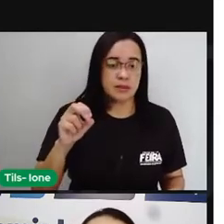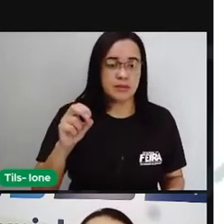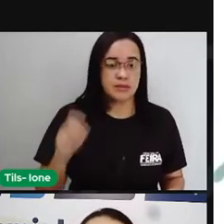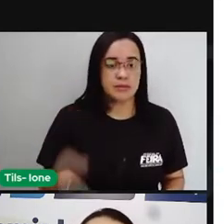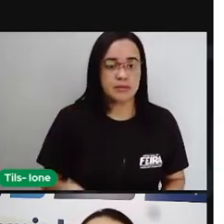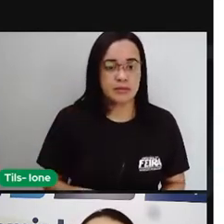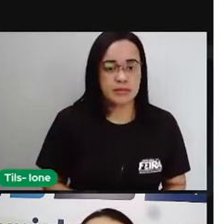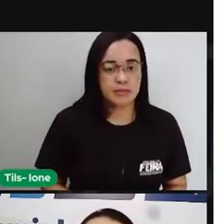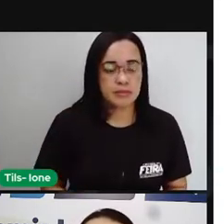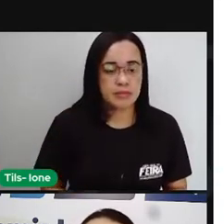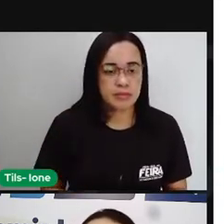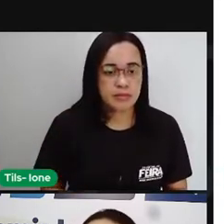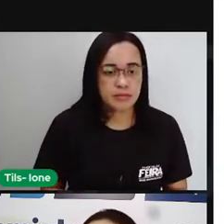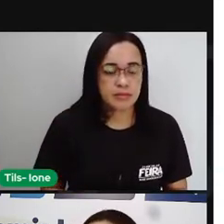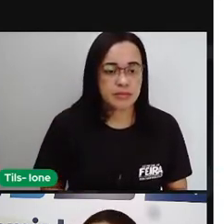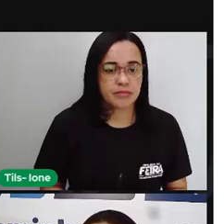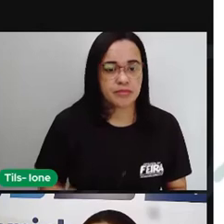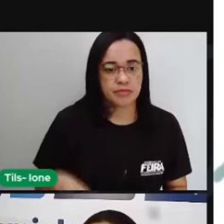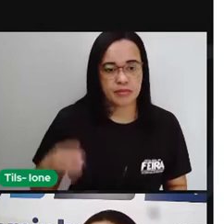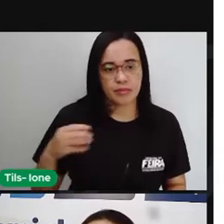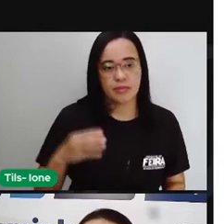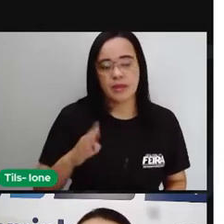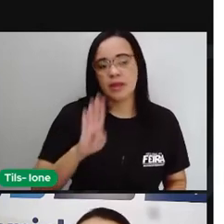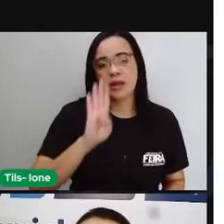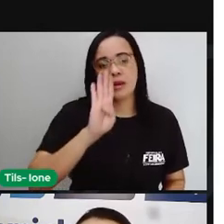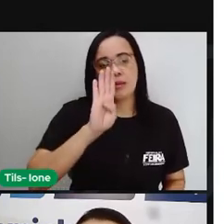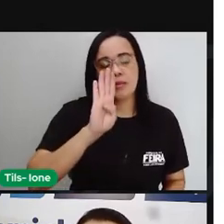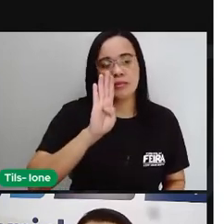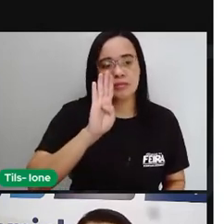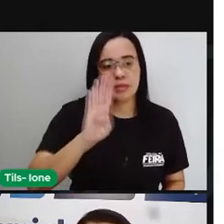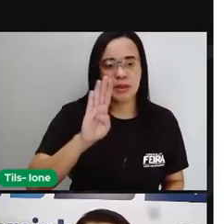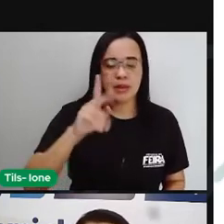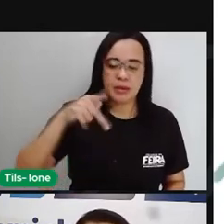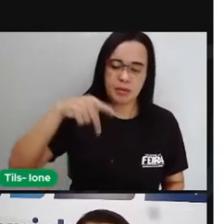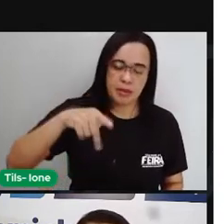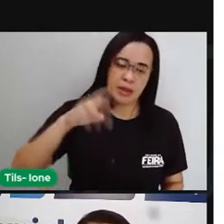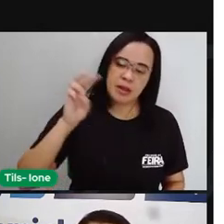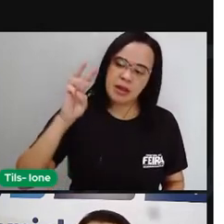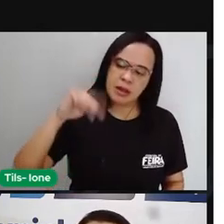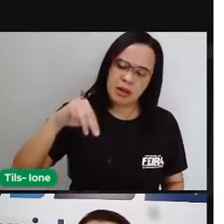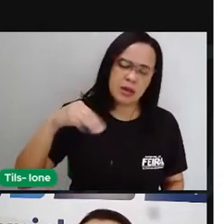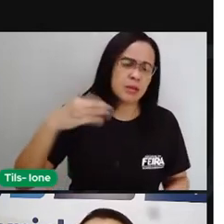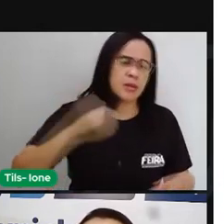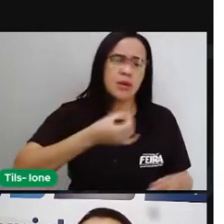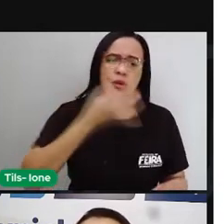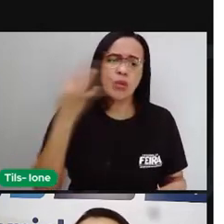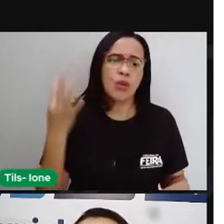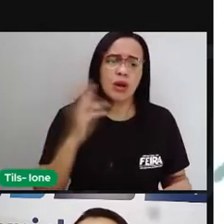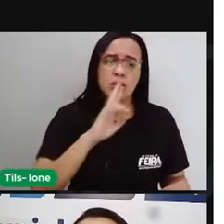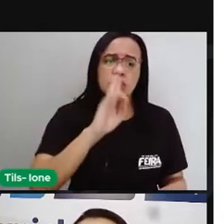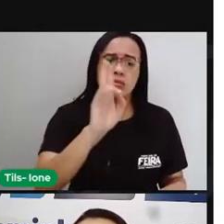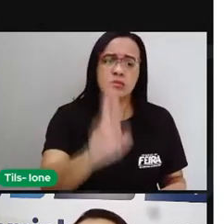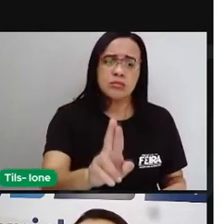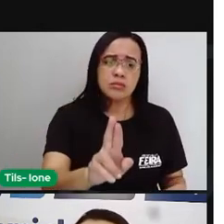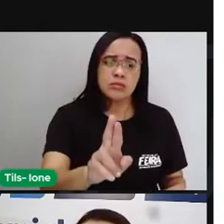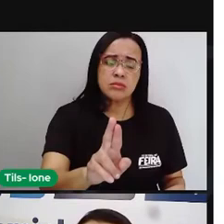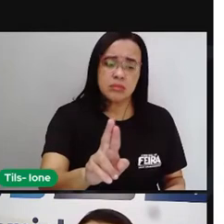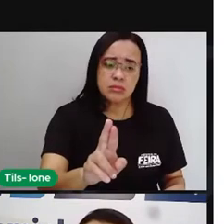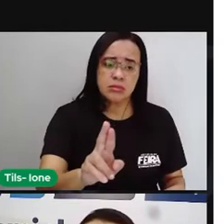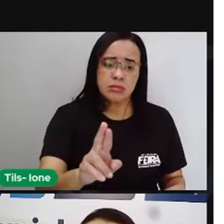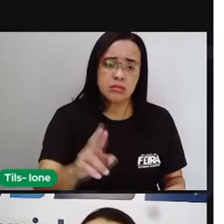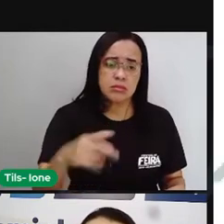calcula e acha o resultado de uma hora fica mais fácil agora a gente compreender qual seria o resultado em 3